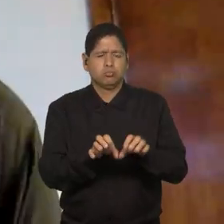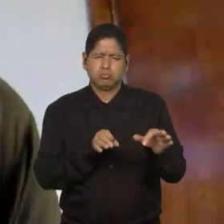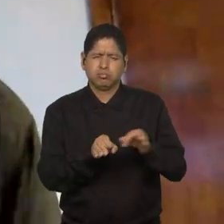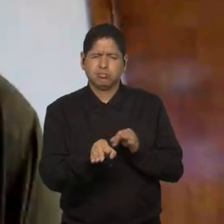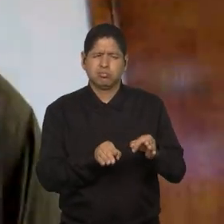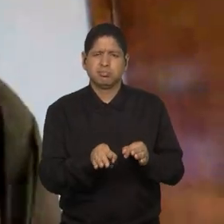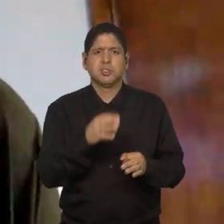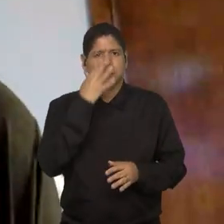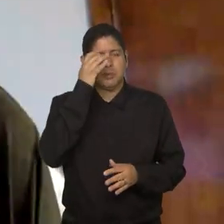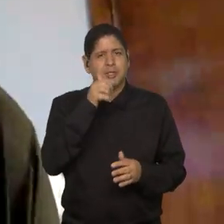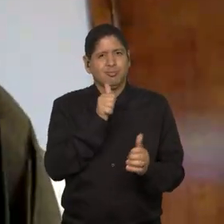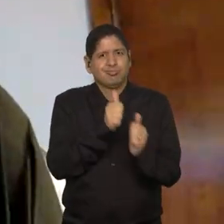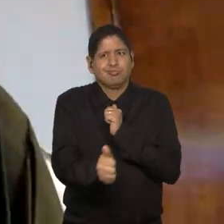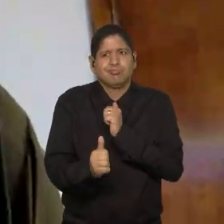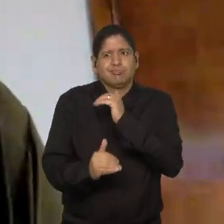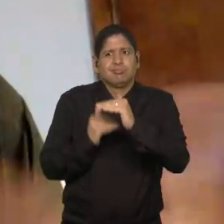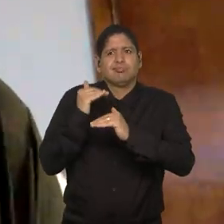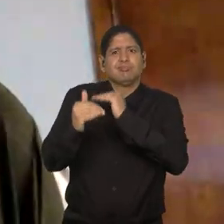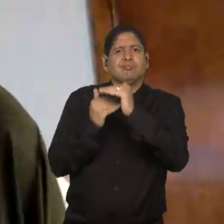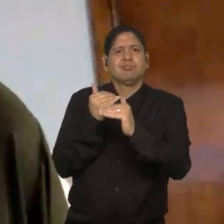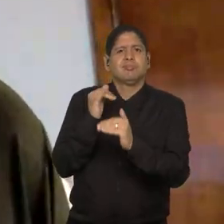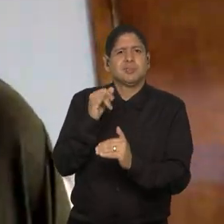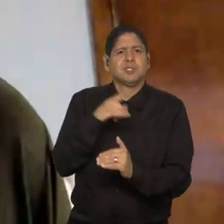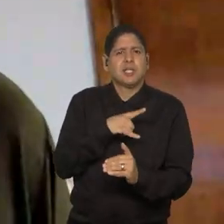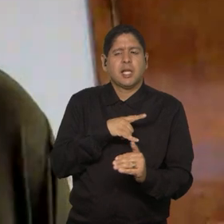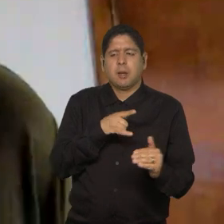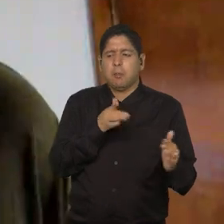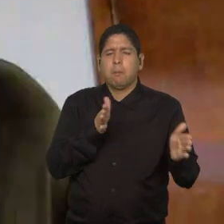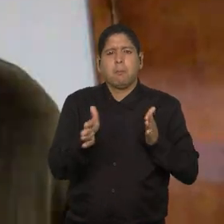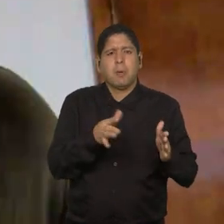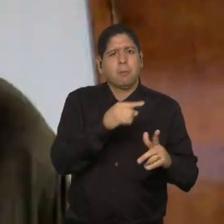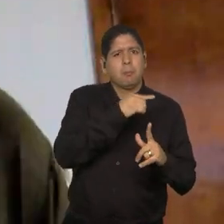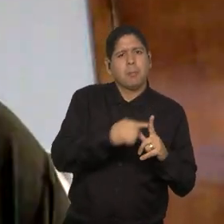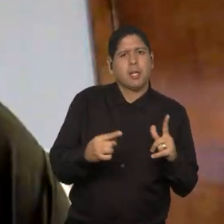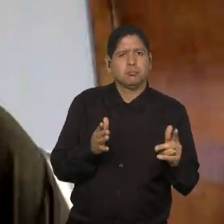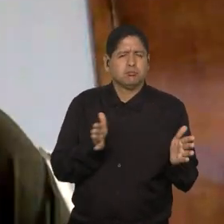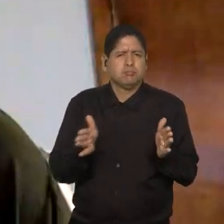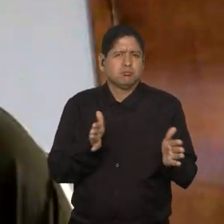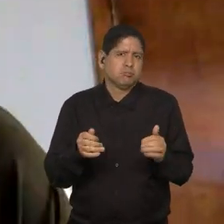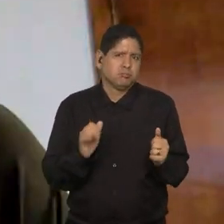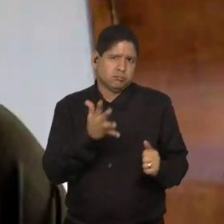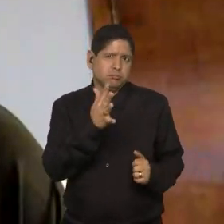esporte, as coisas se desenvolvem no médio prazo.